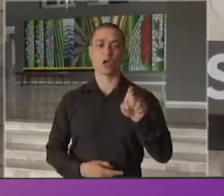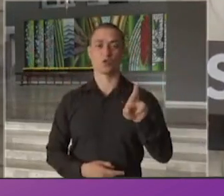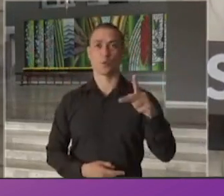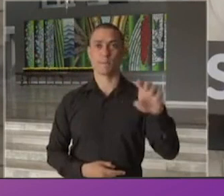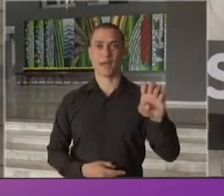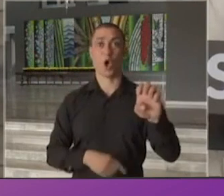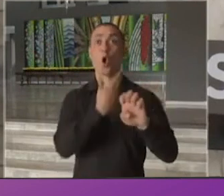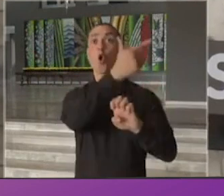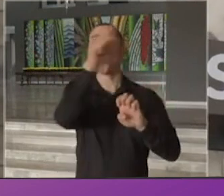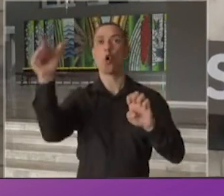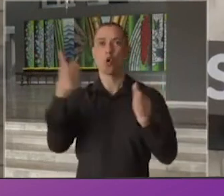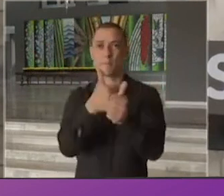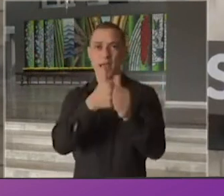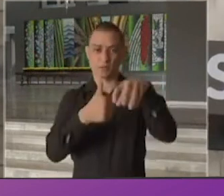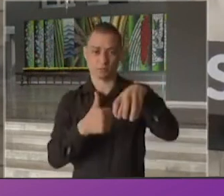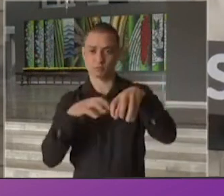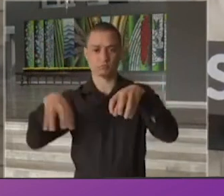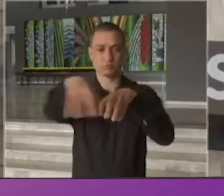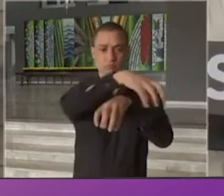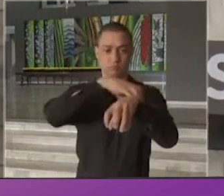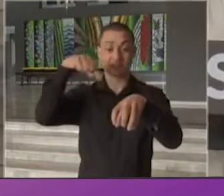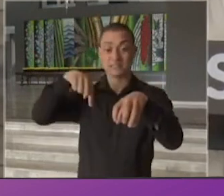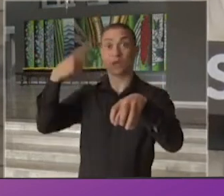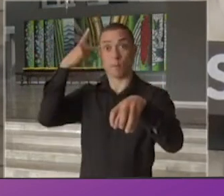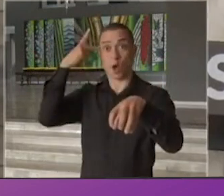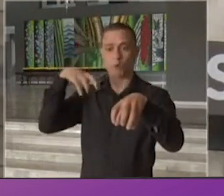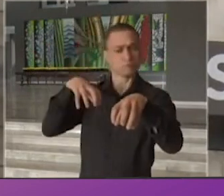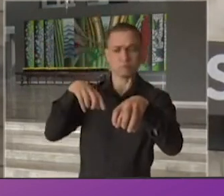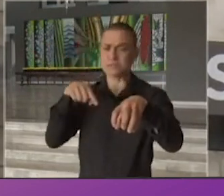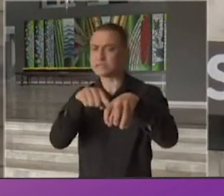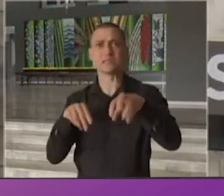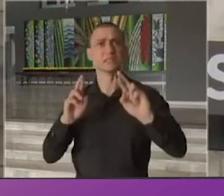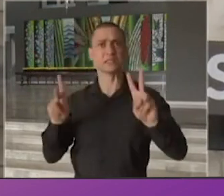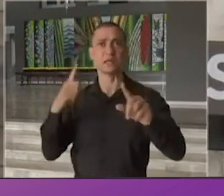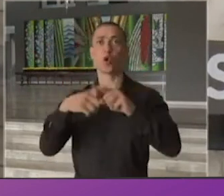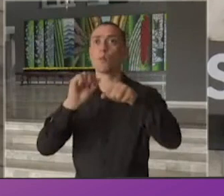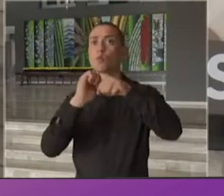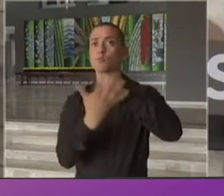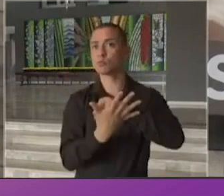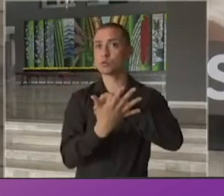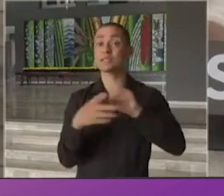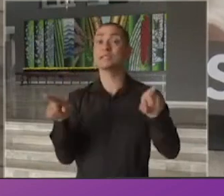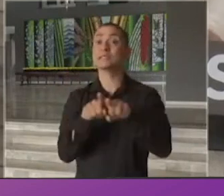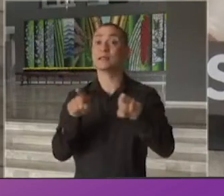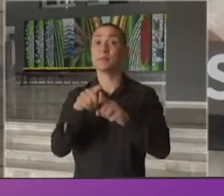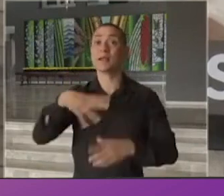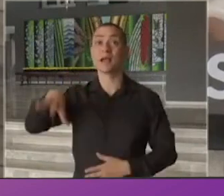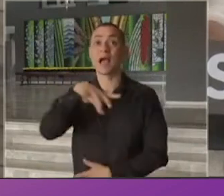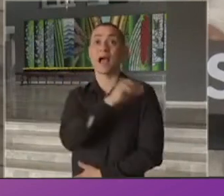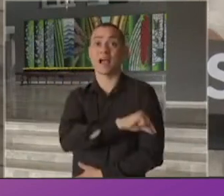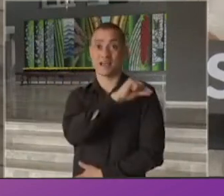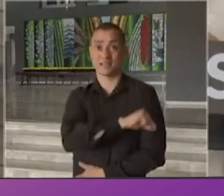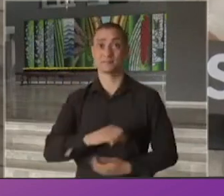aos municípios próximos, inclusive do estado de São Paulo, não só do ponto de vista da epidemia, mas também do ponto de vista da vacinação.